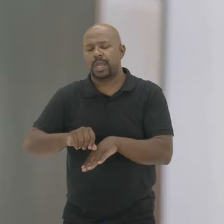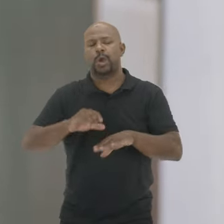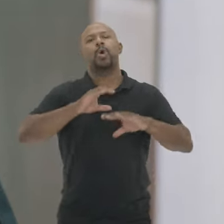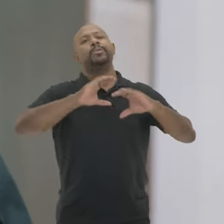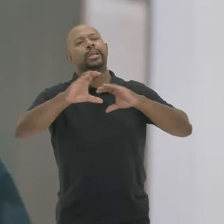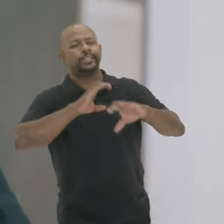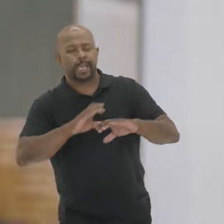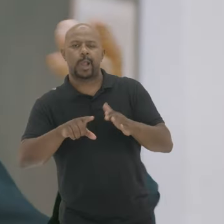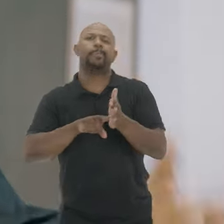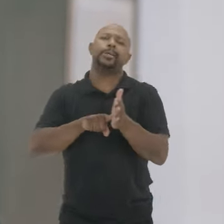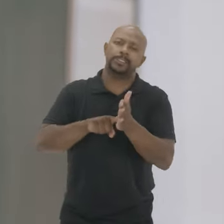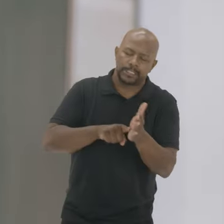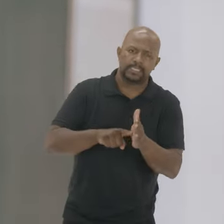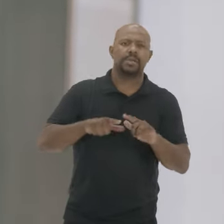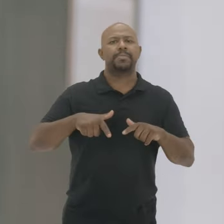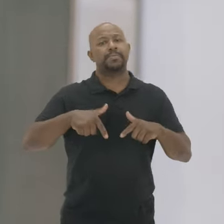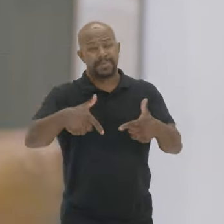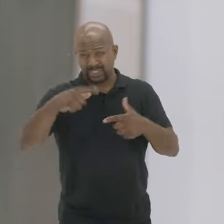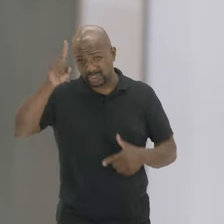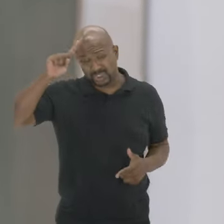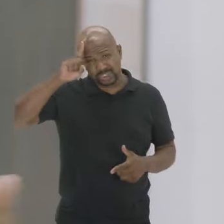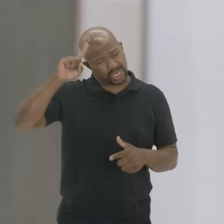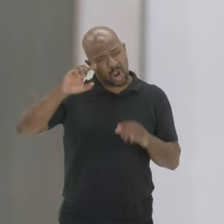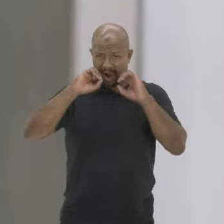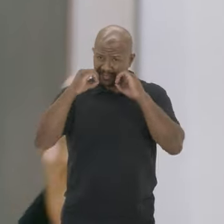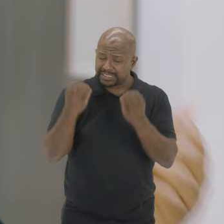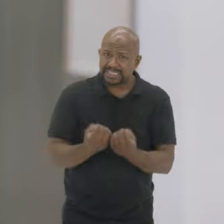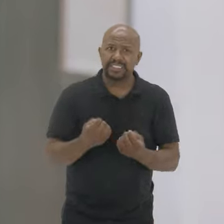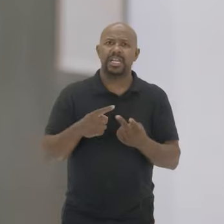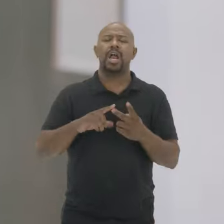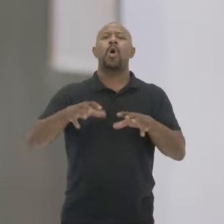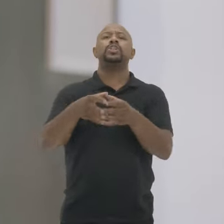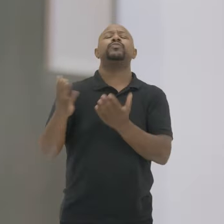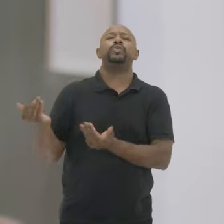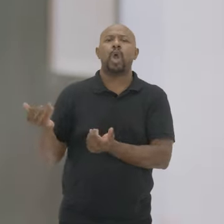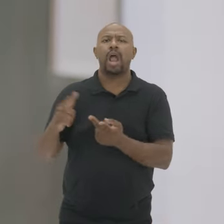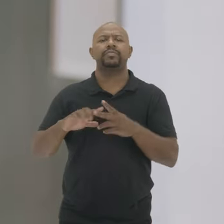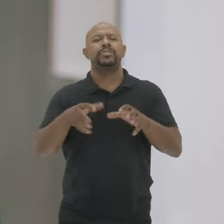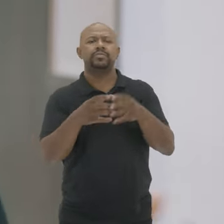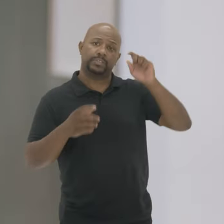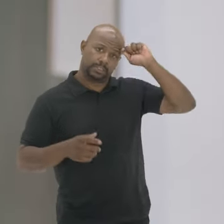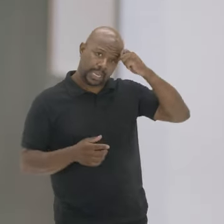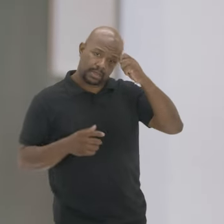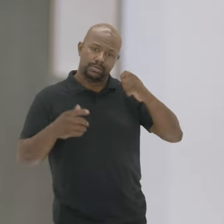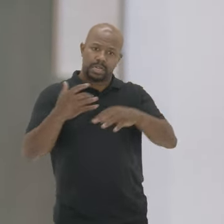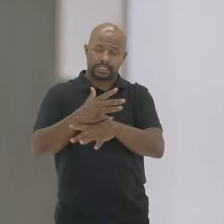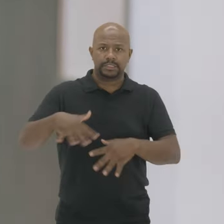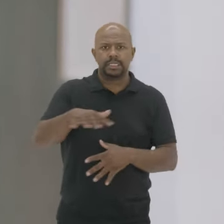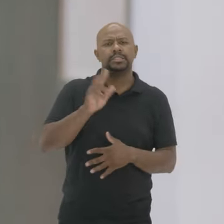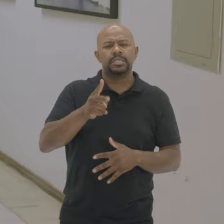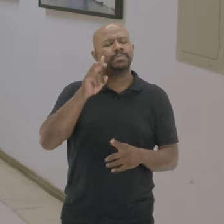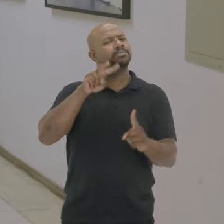exposição Da comunicação A pesquisa Realizações diárias De oficinas Dos coletivos jovens Dos coletivos negros